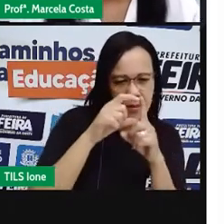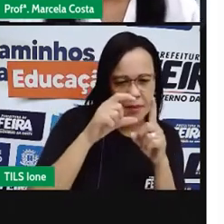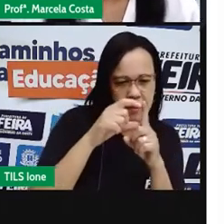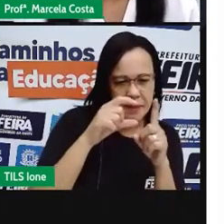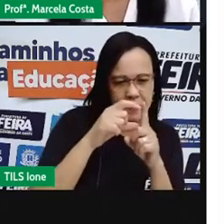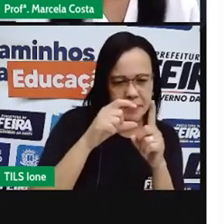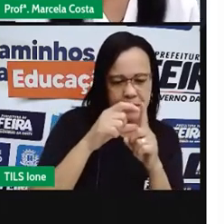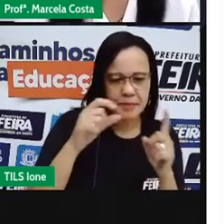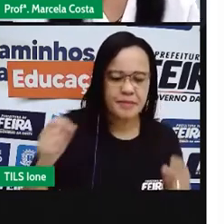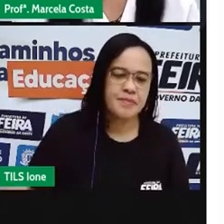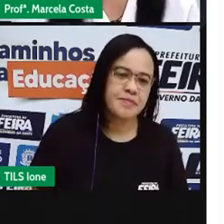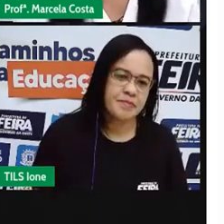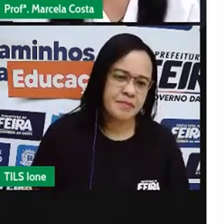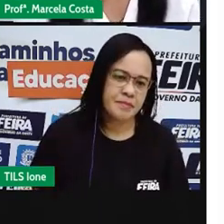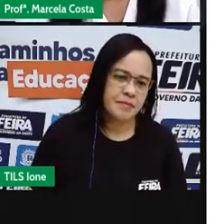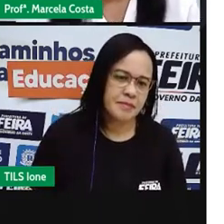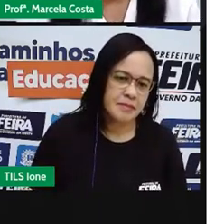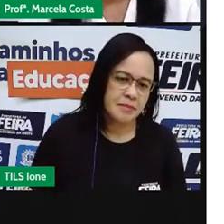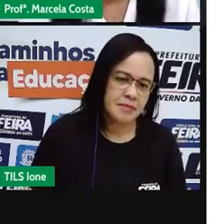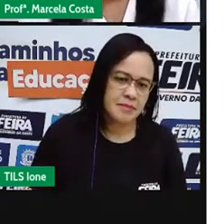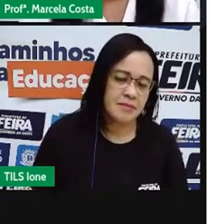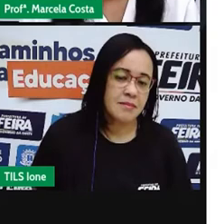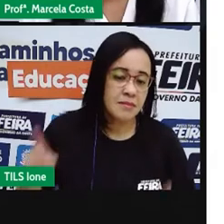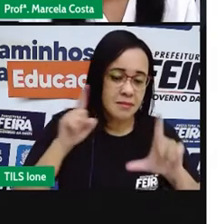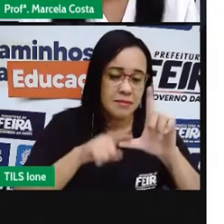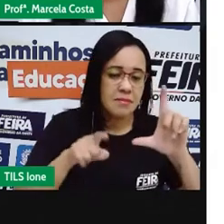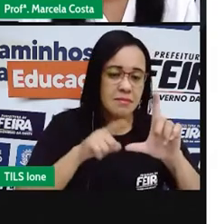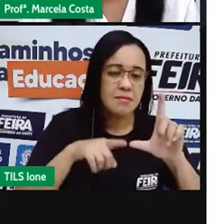de qual letra?